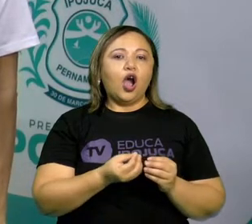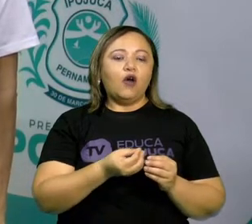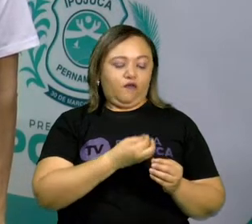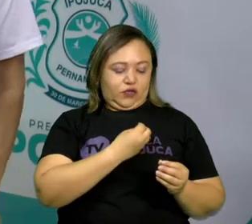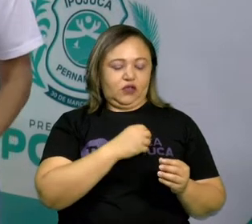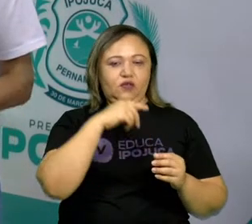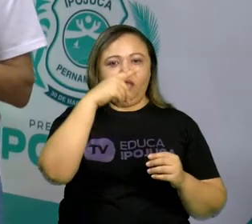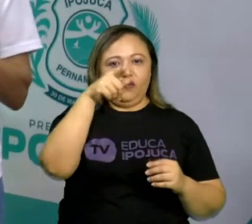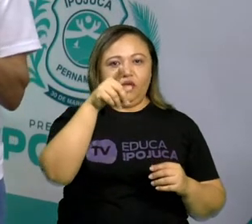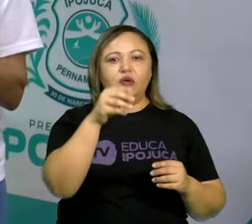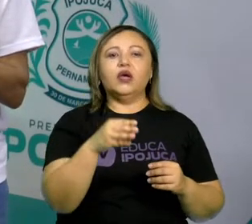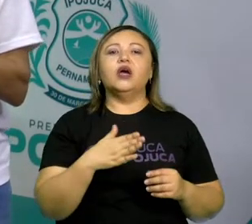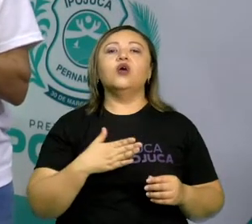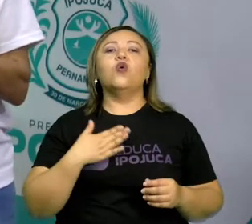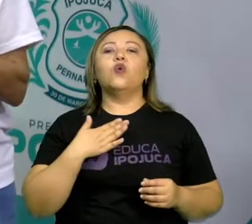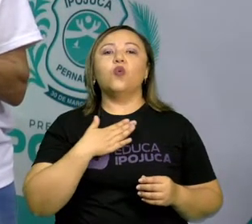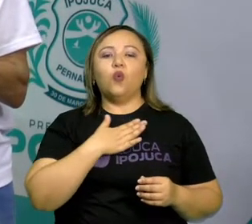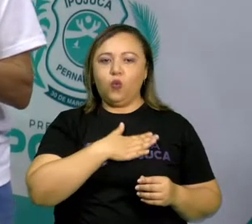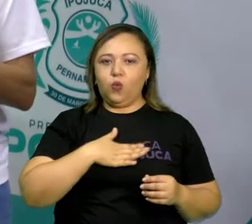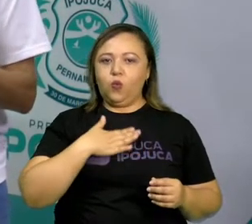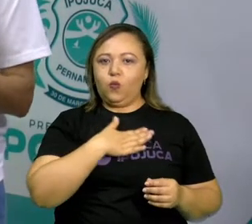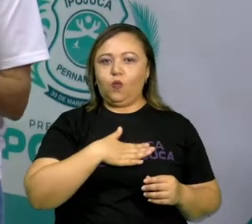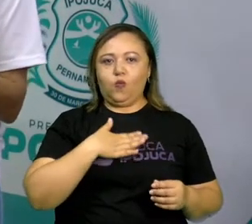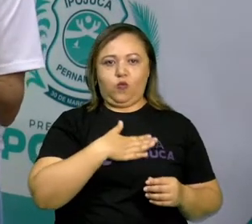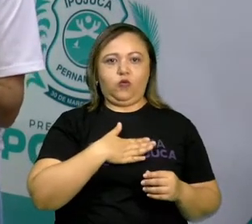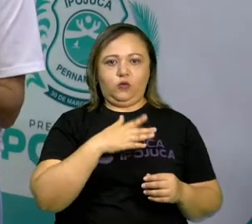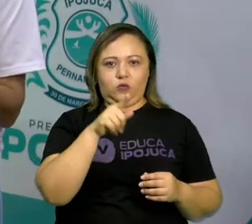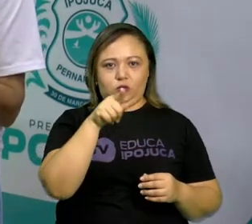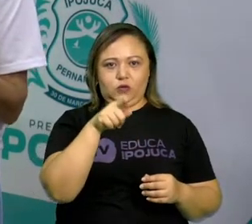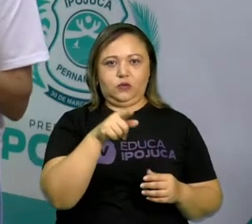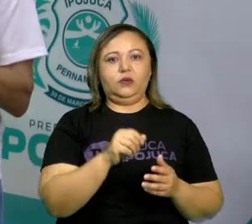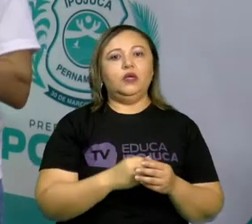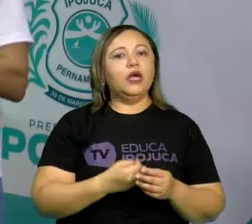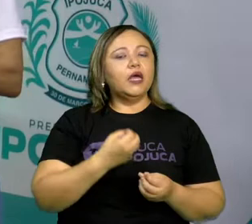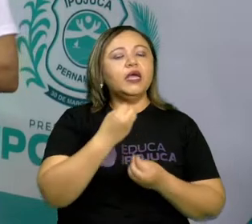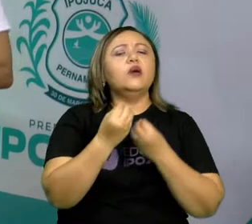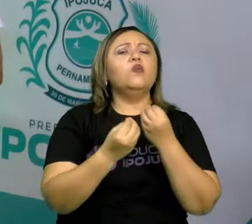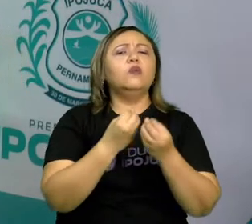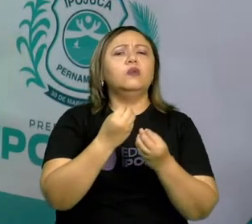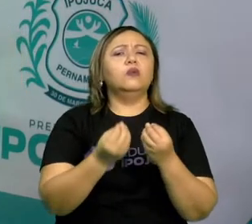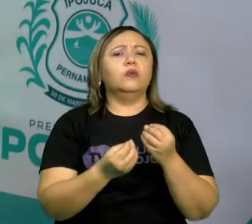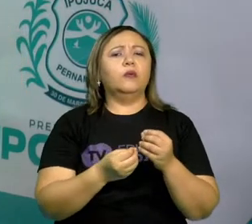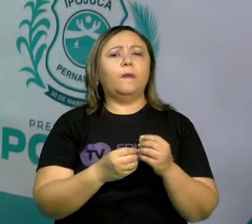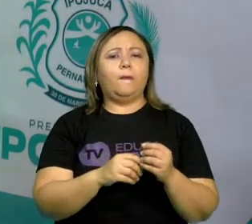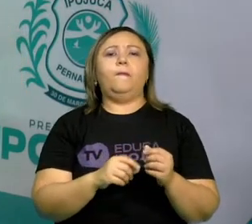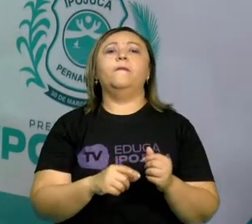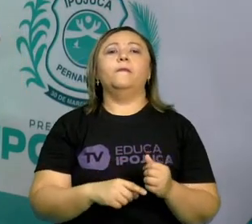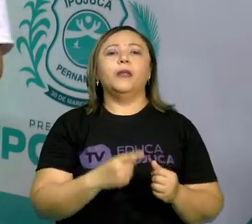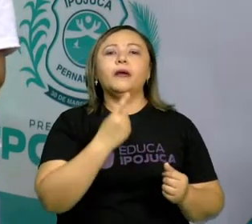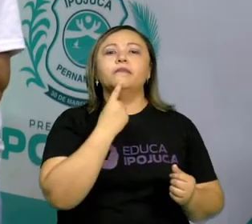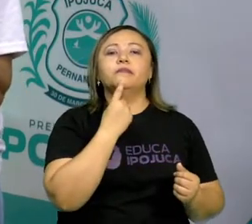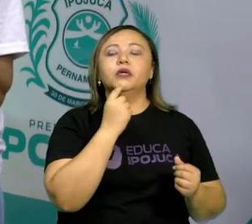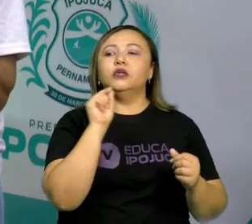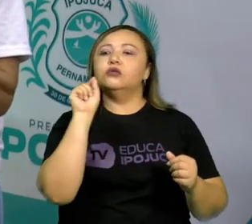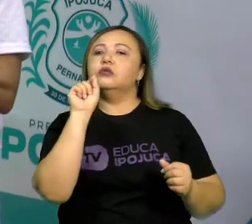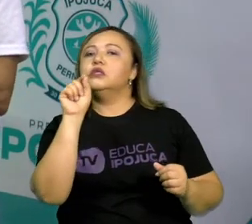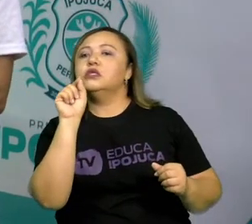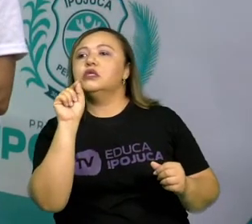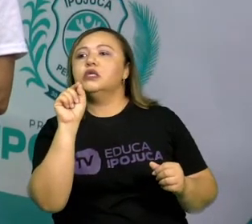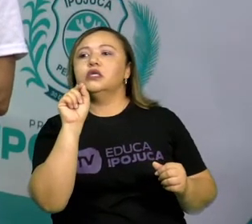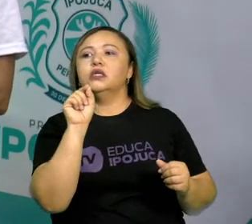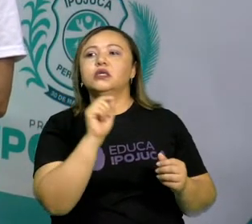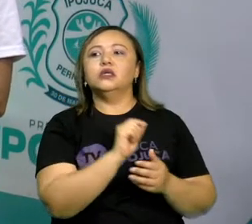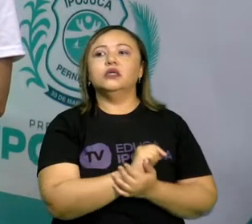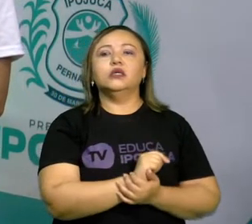casinha? Você gosta da sua moradia? Da sua residência? Fica perto de quê mesmo? Se eu for pra sua casa,